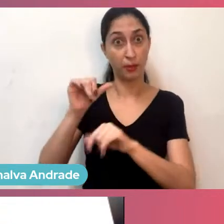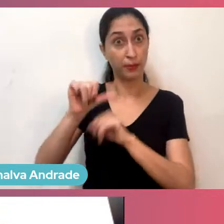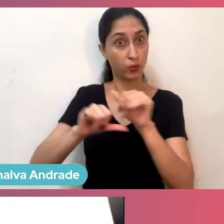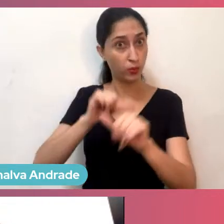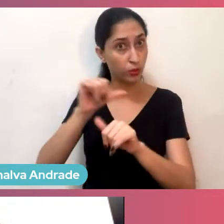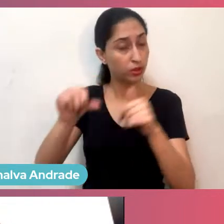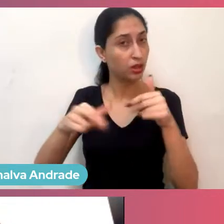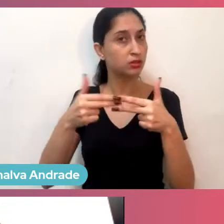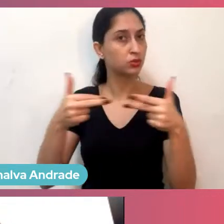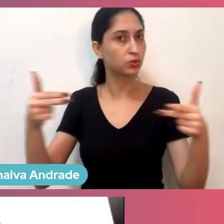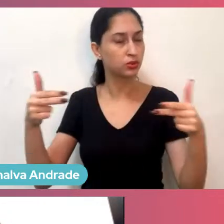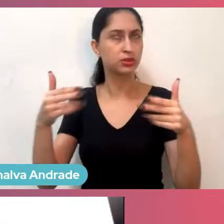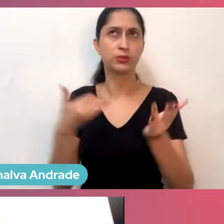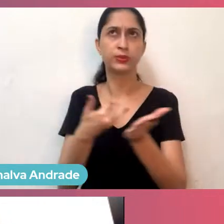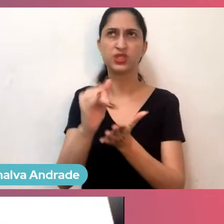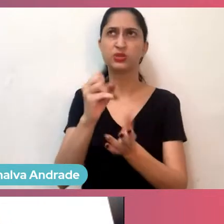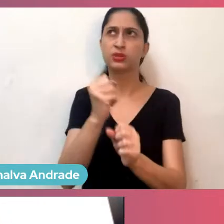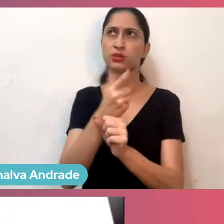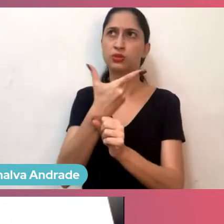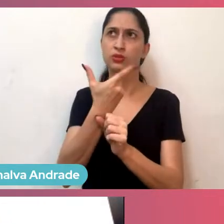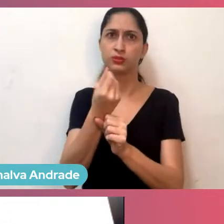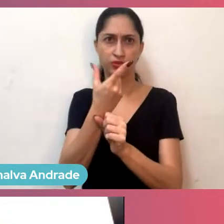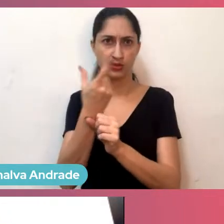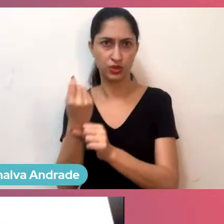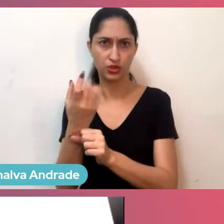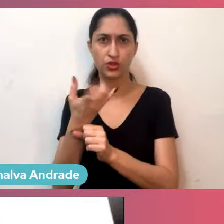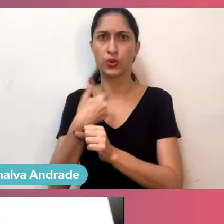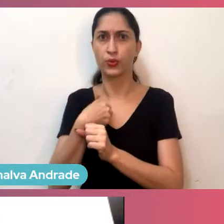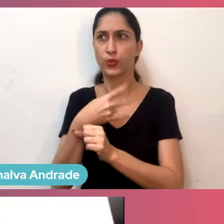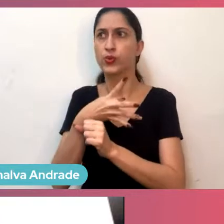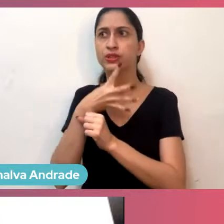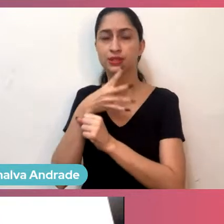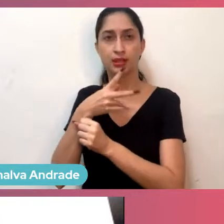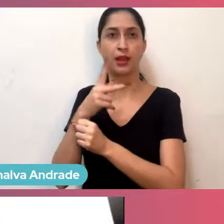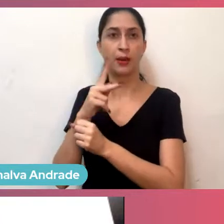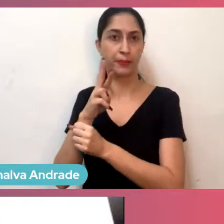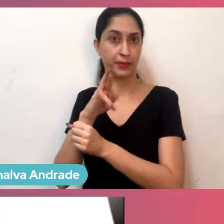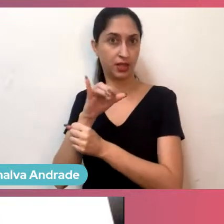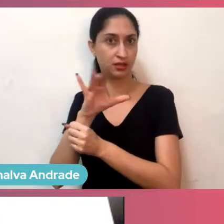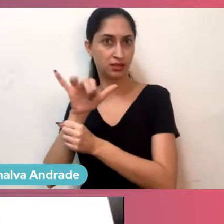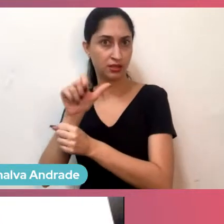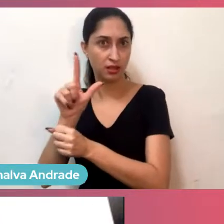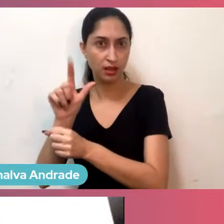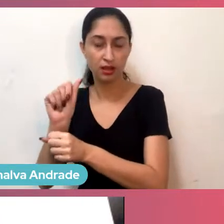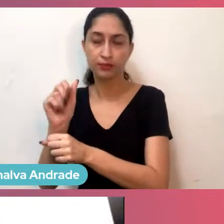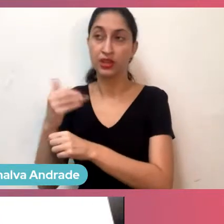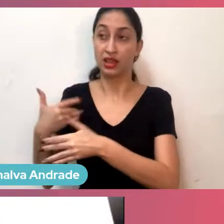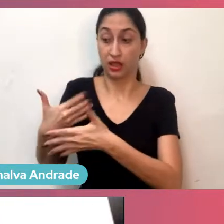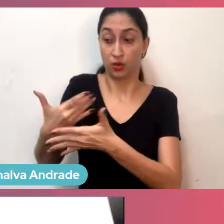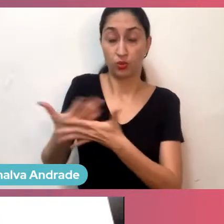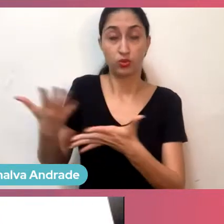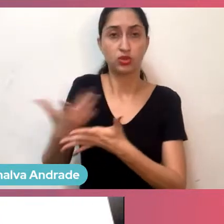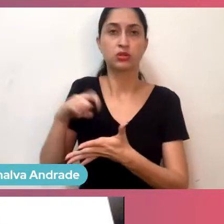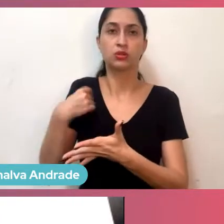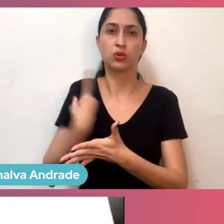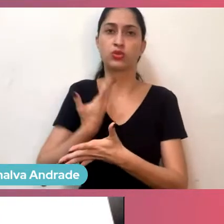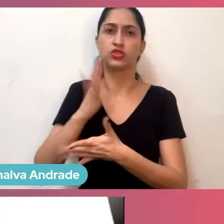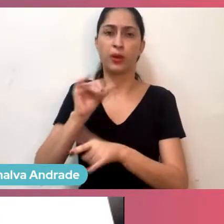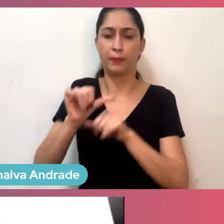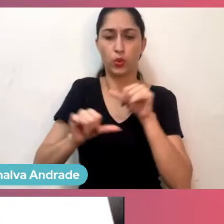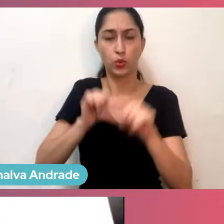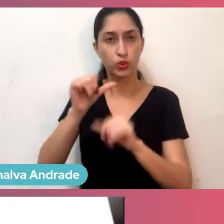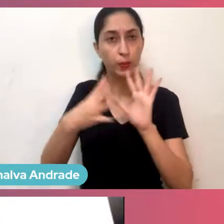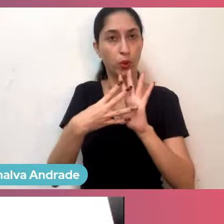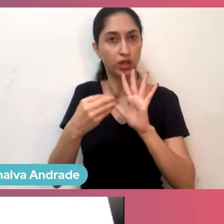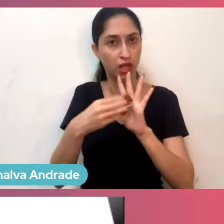no começo de 2020 quando eu conheci Priscila para cá a gente mudou bastante o modelo do negócio e